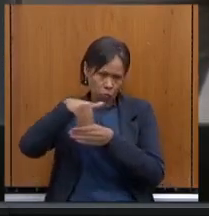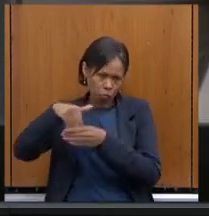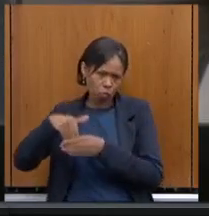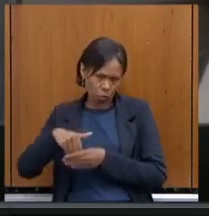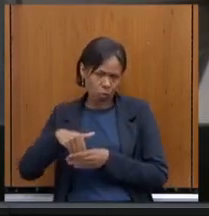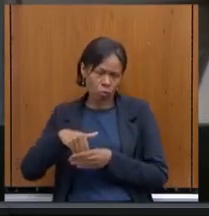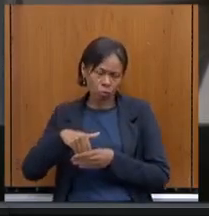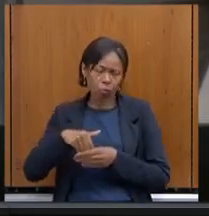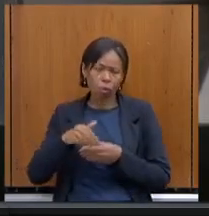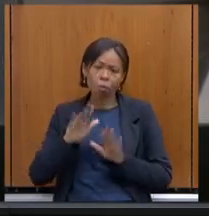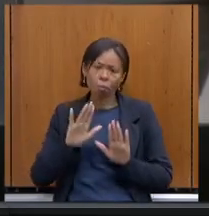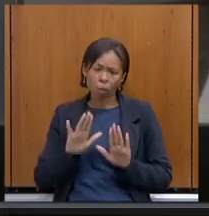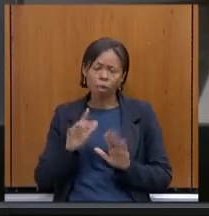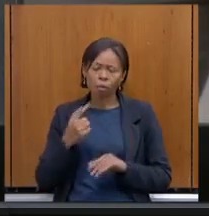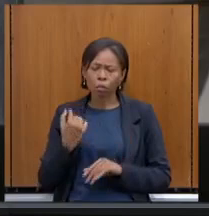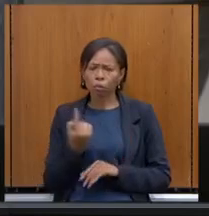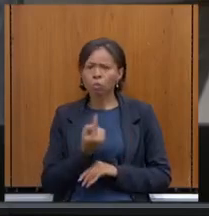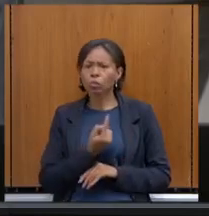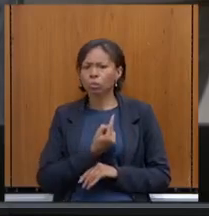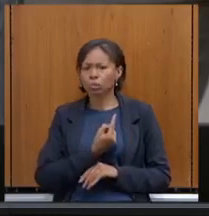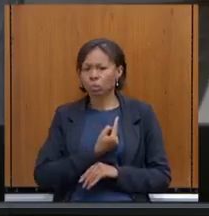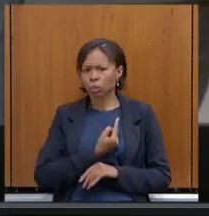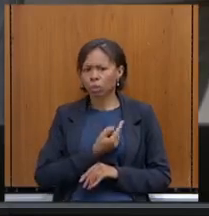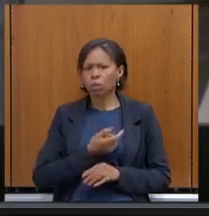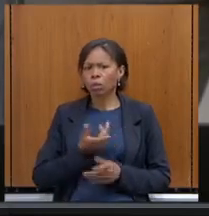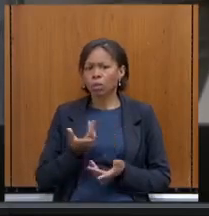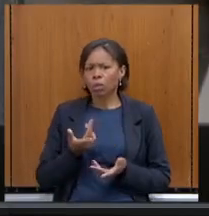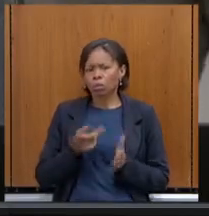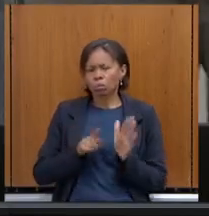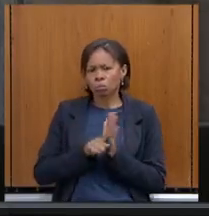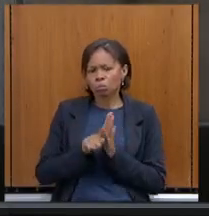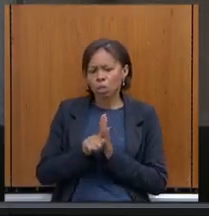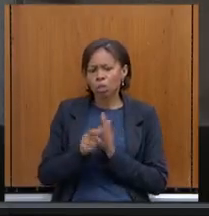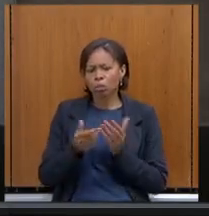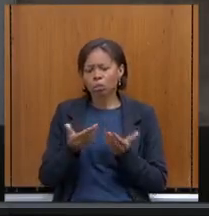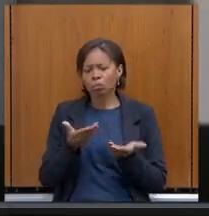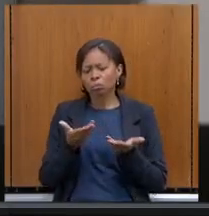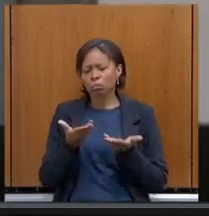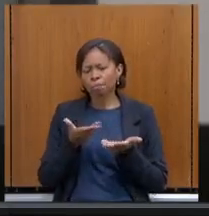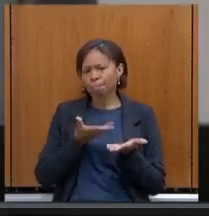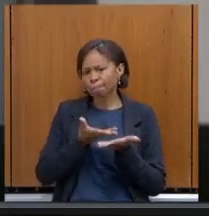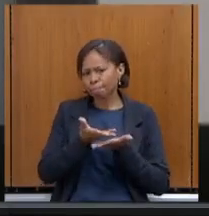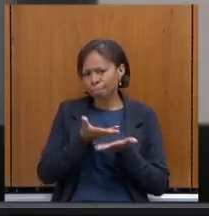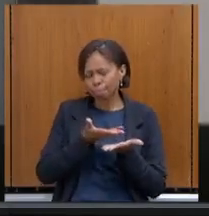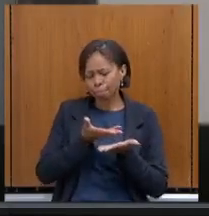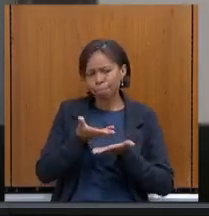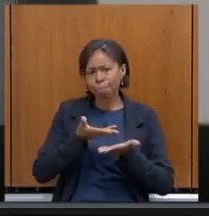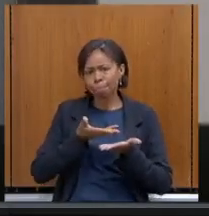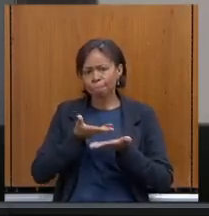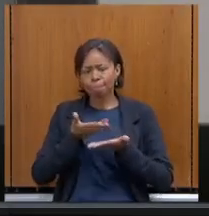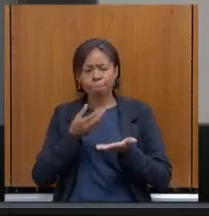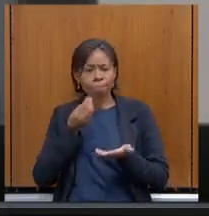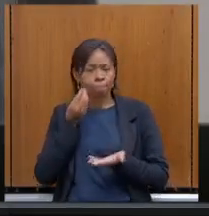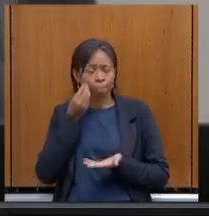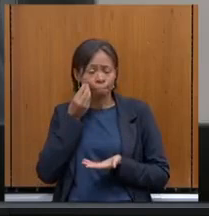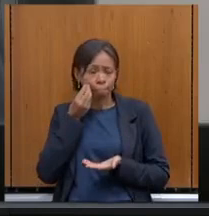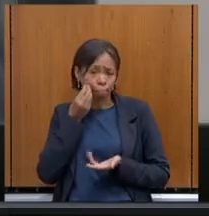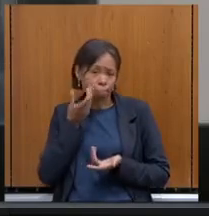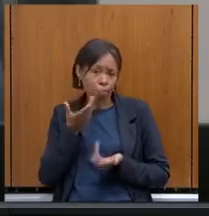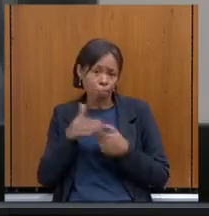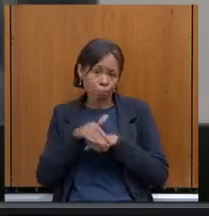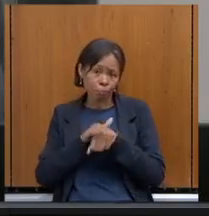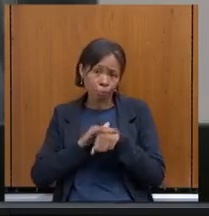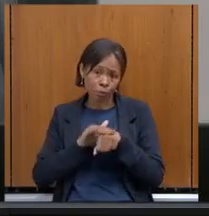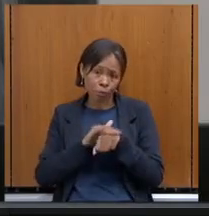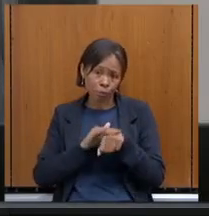maneira bastante assim, com prudência para dialogar, não estamos querendo fazer qualquer, vamos dizer assim,